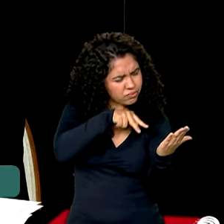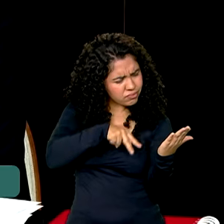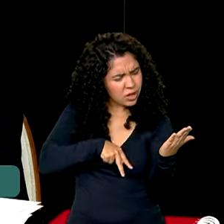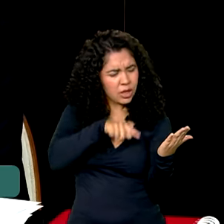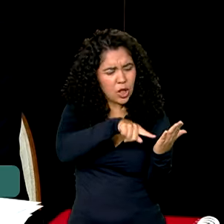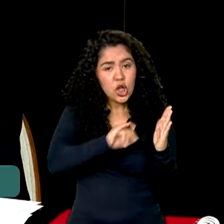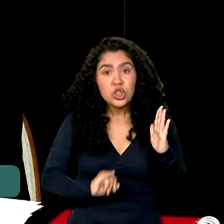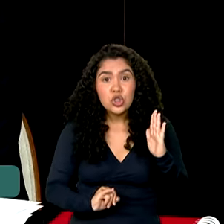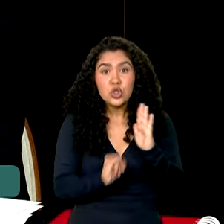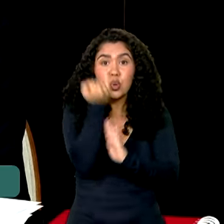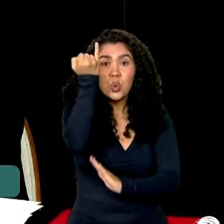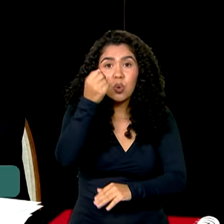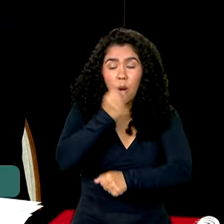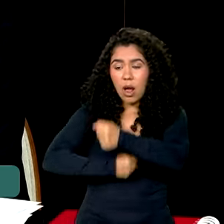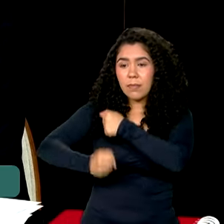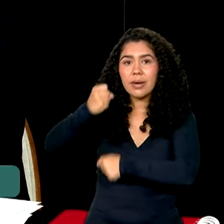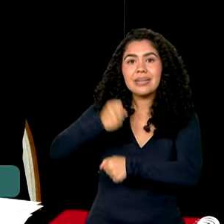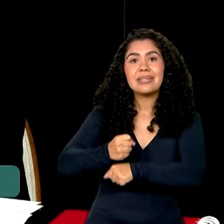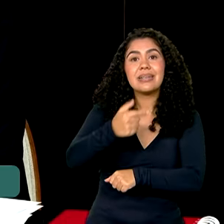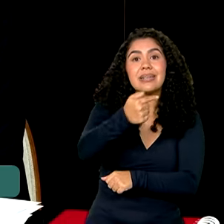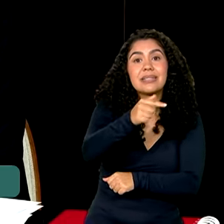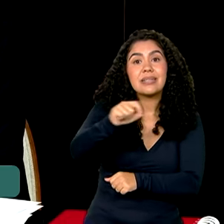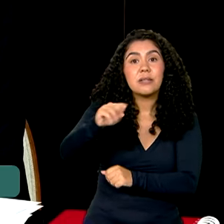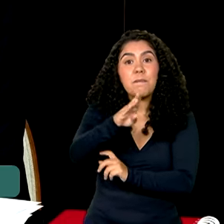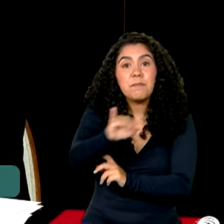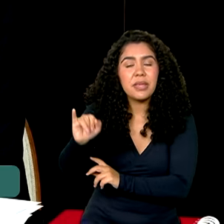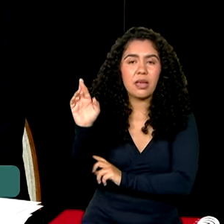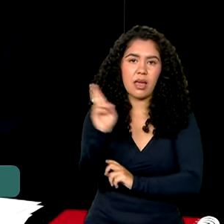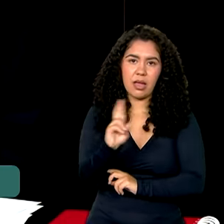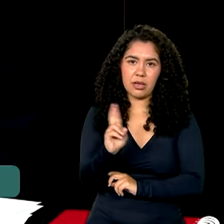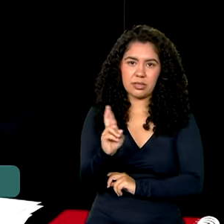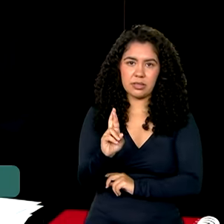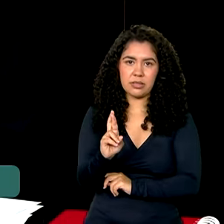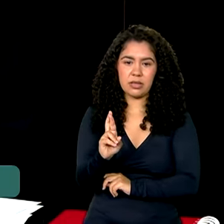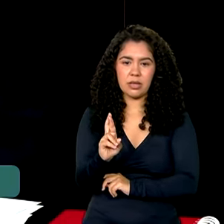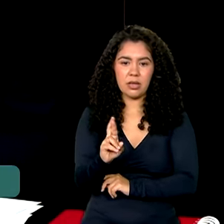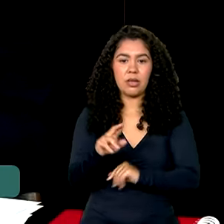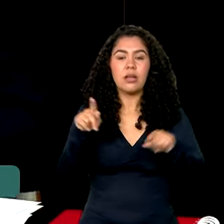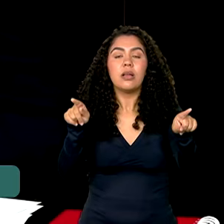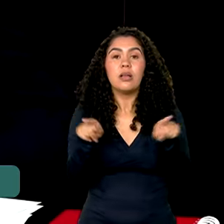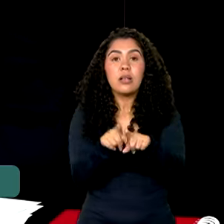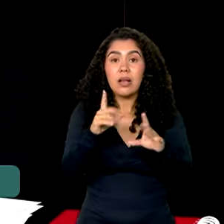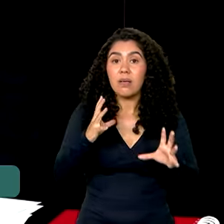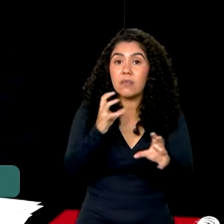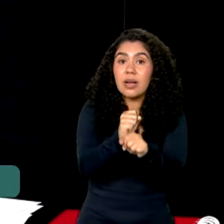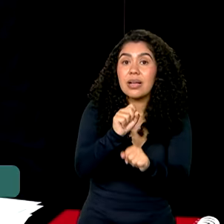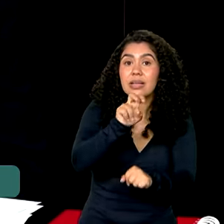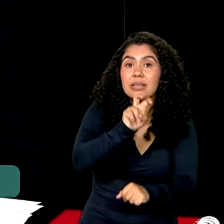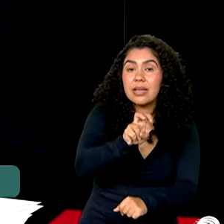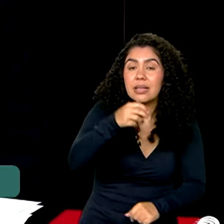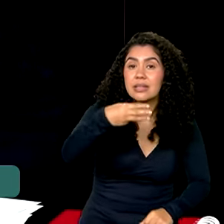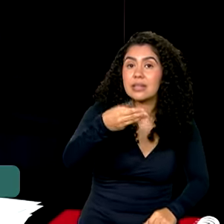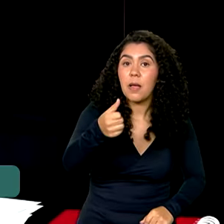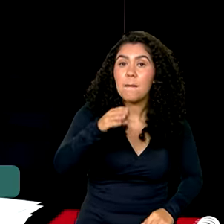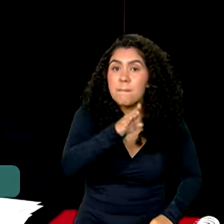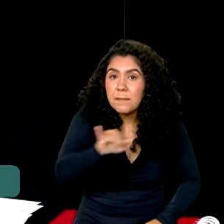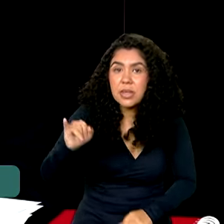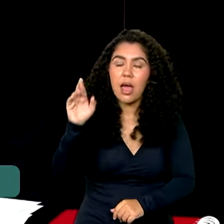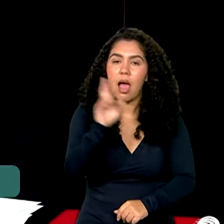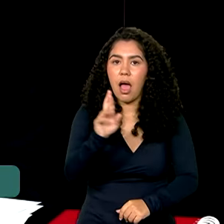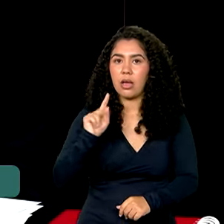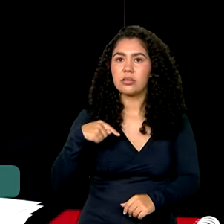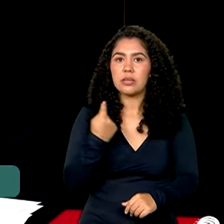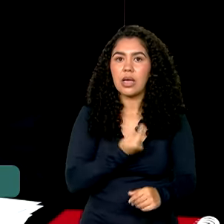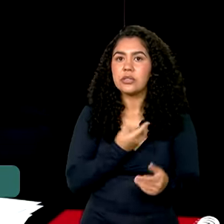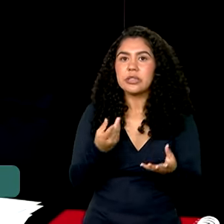790 bilhões de reais que a gente pagou. Só de desoneração foram 536 bilhões que a gente deixou de